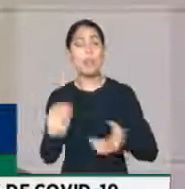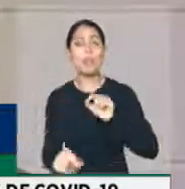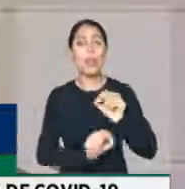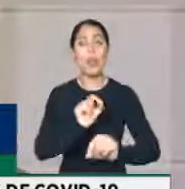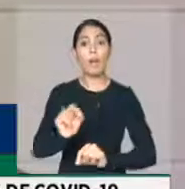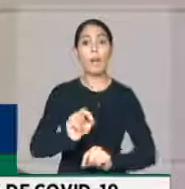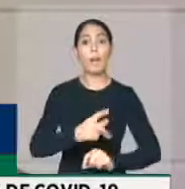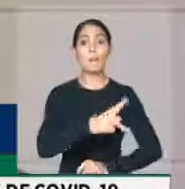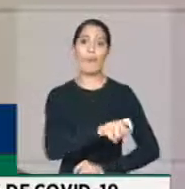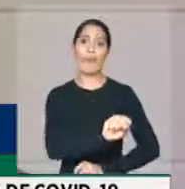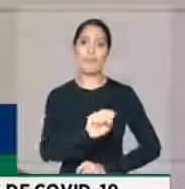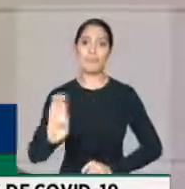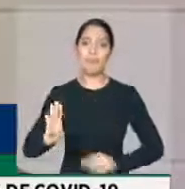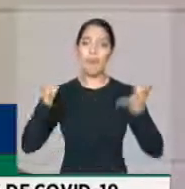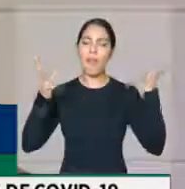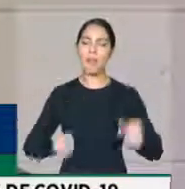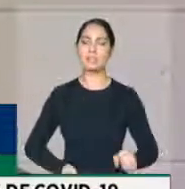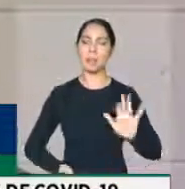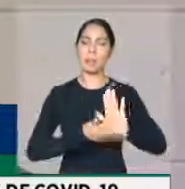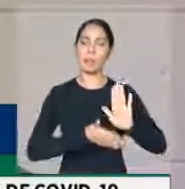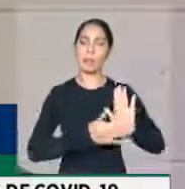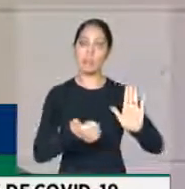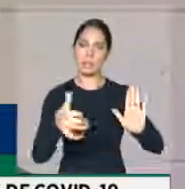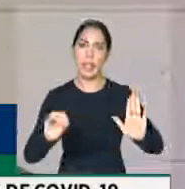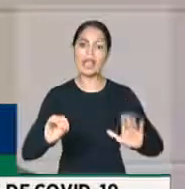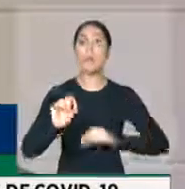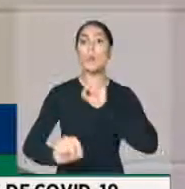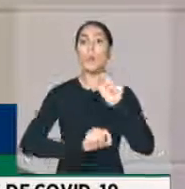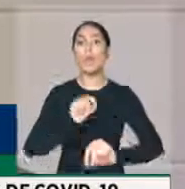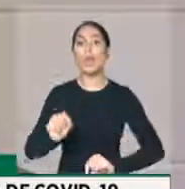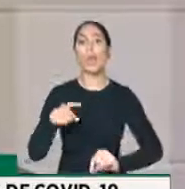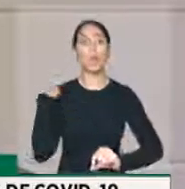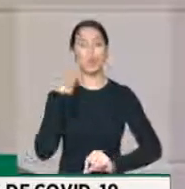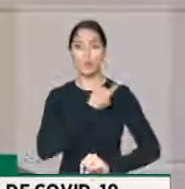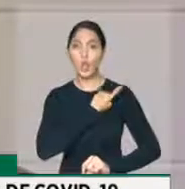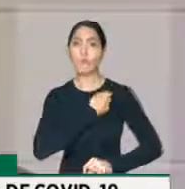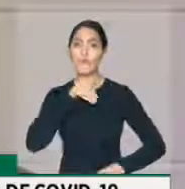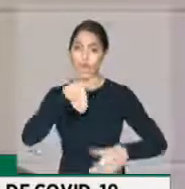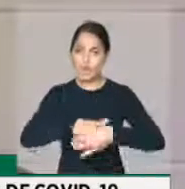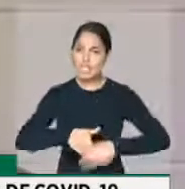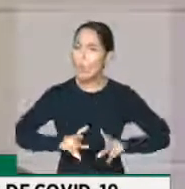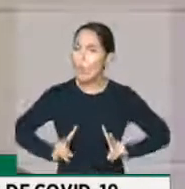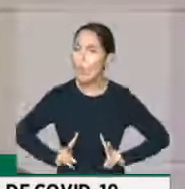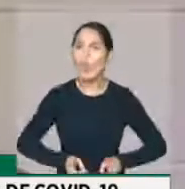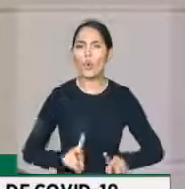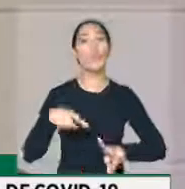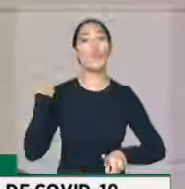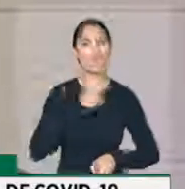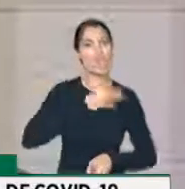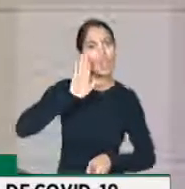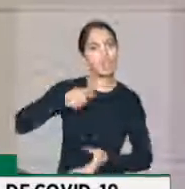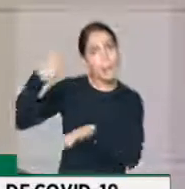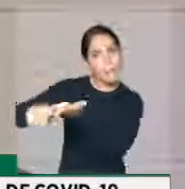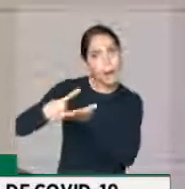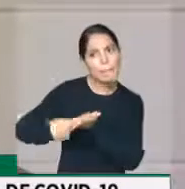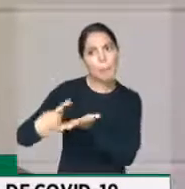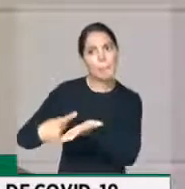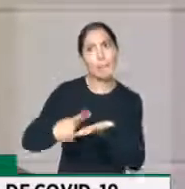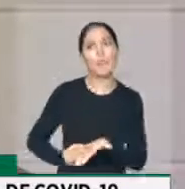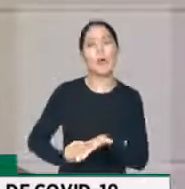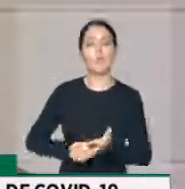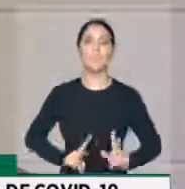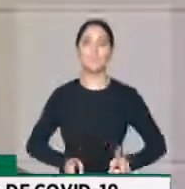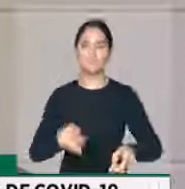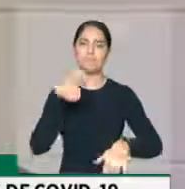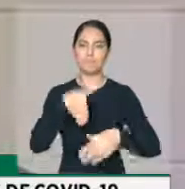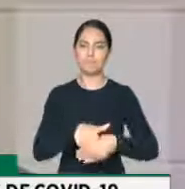PSB vota a favor da PEC 10 e não obstruirá a sua votação. Conforme acordo que fizemos, nós não vamos obstruir